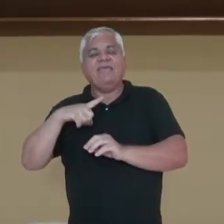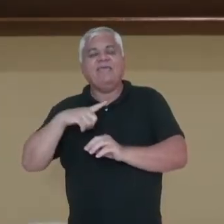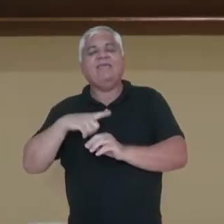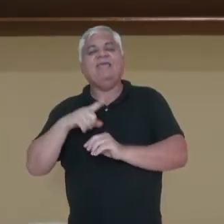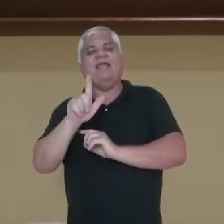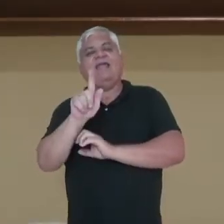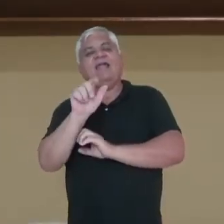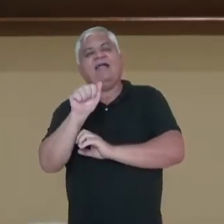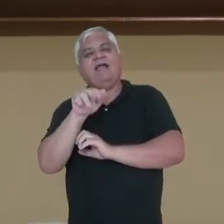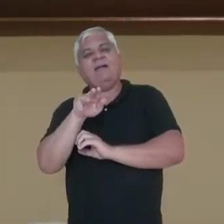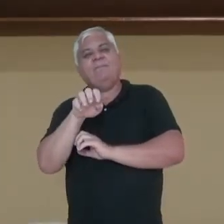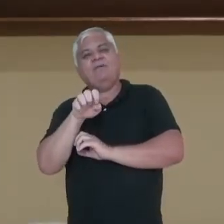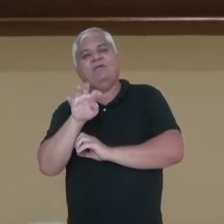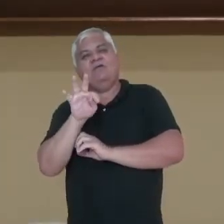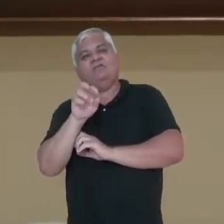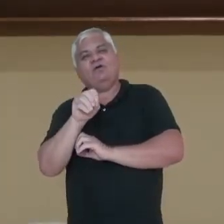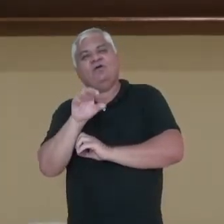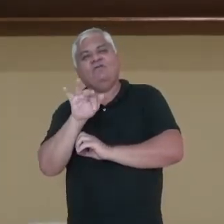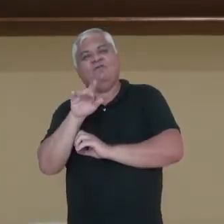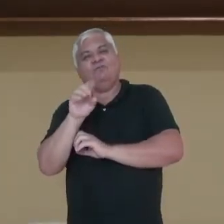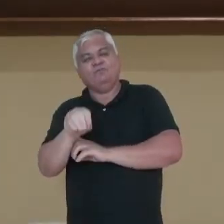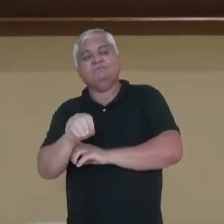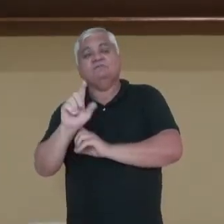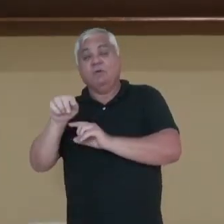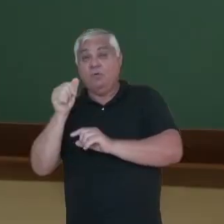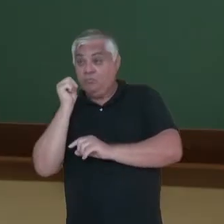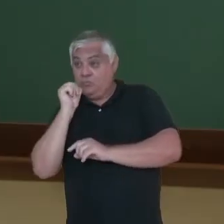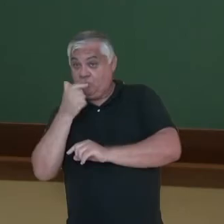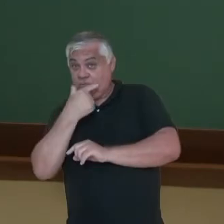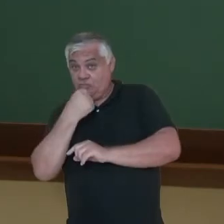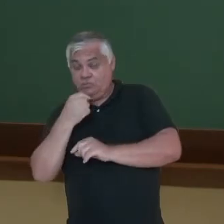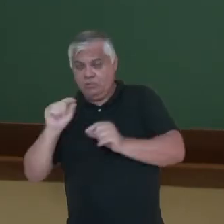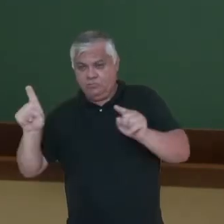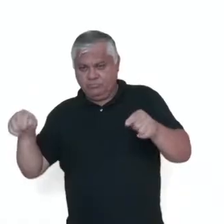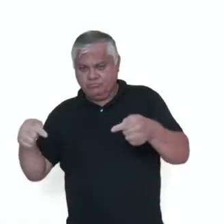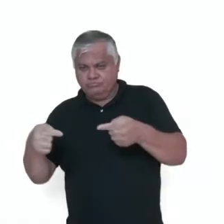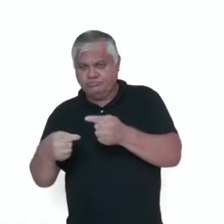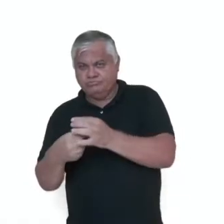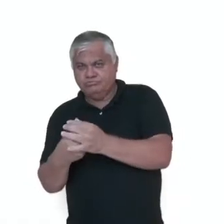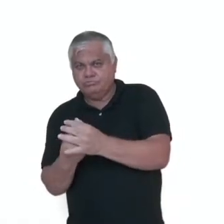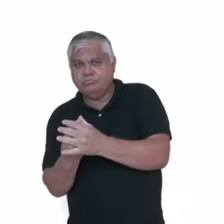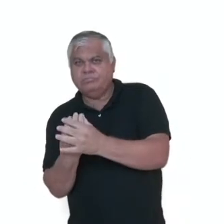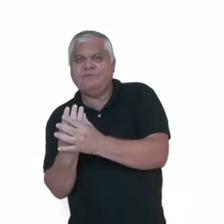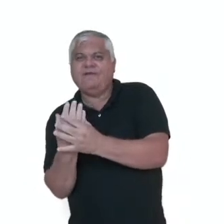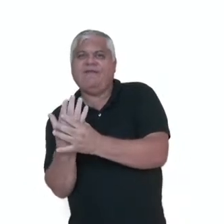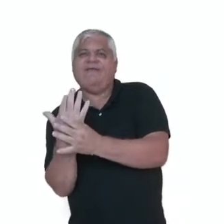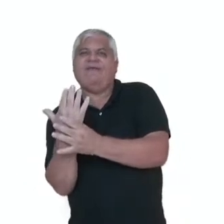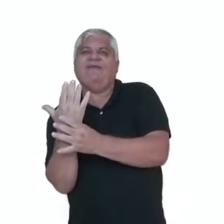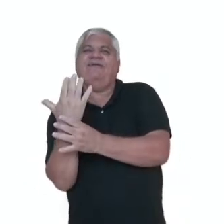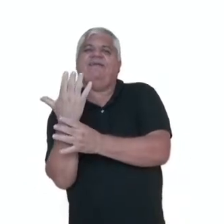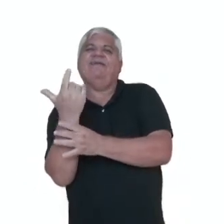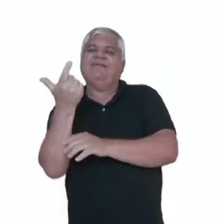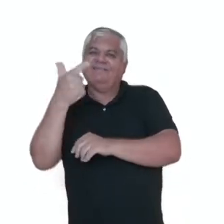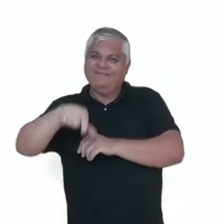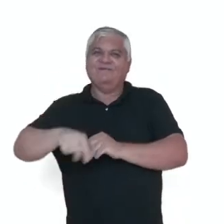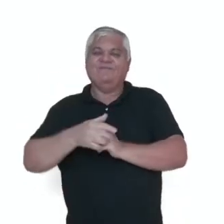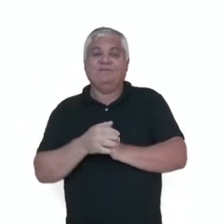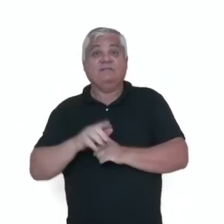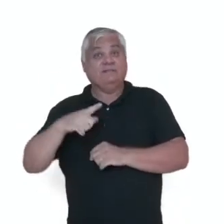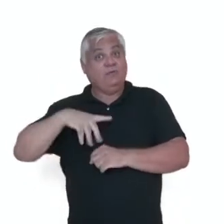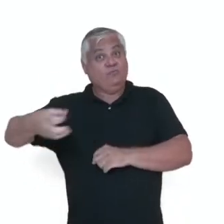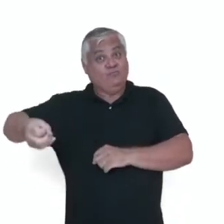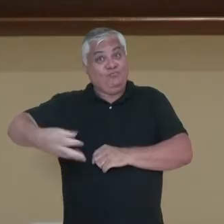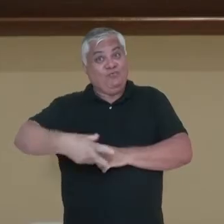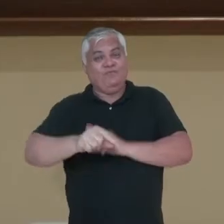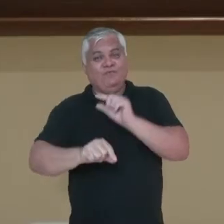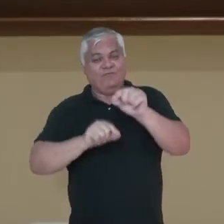ali é que vai ocorrer o encontro do gameta masculino com o feminino, para daí então formar um novo esporófito, né? Então uma novidade também,